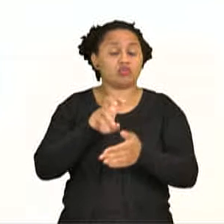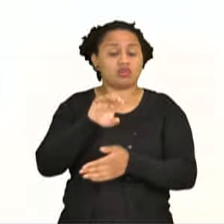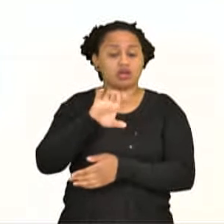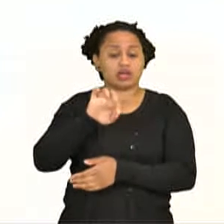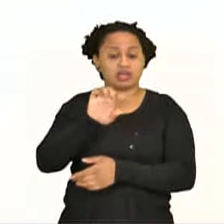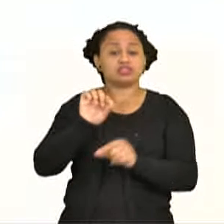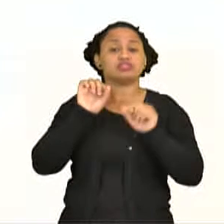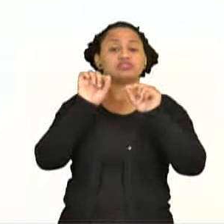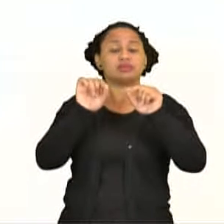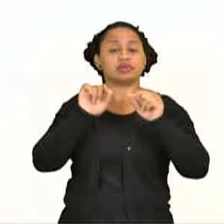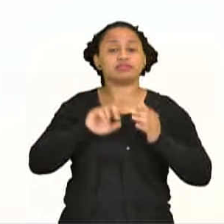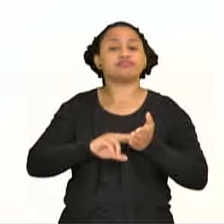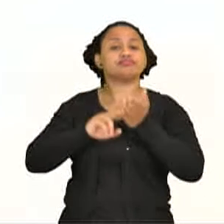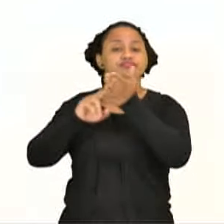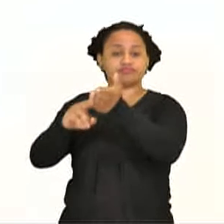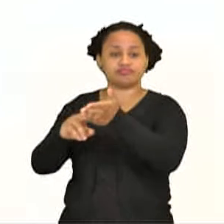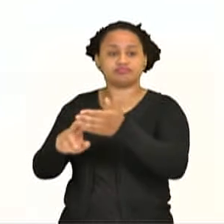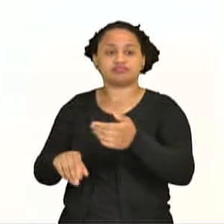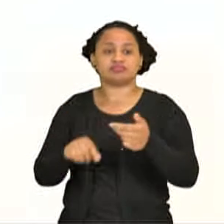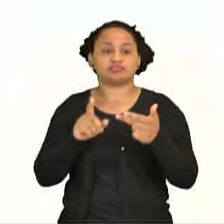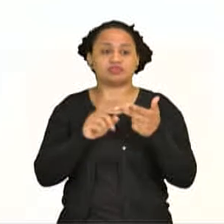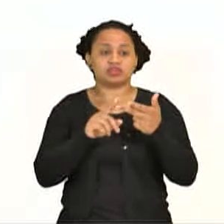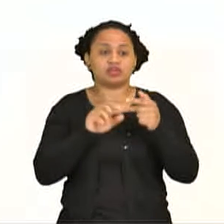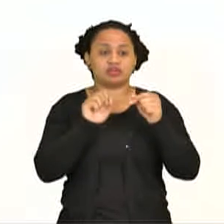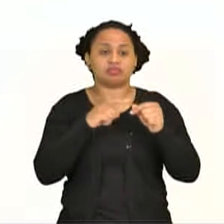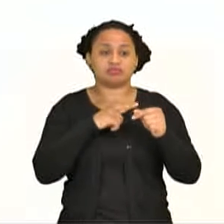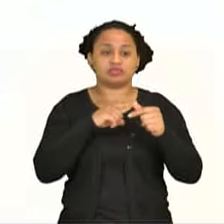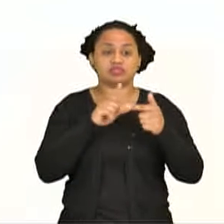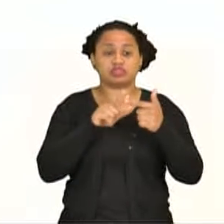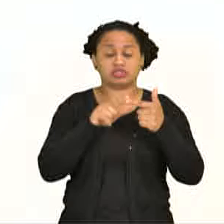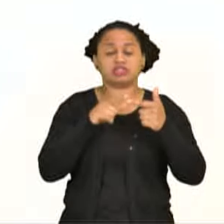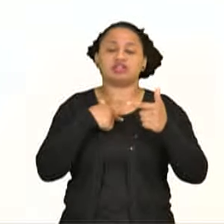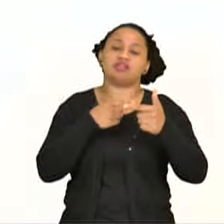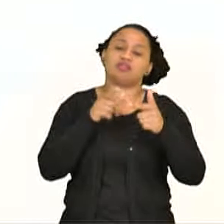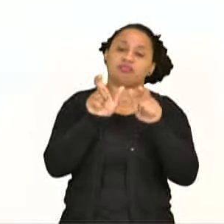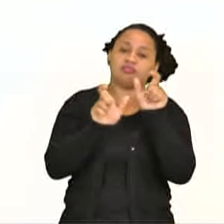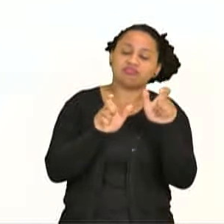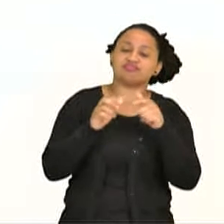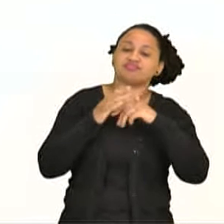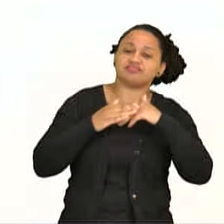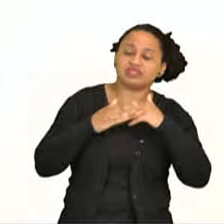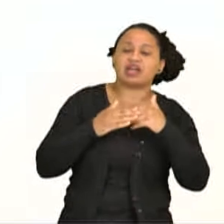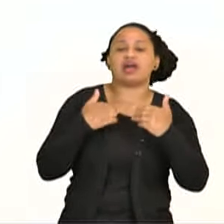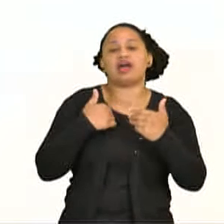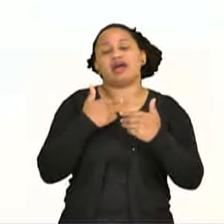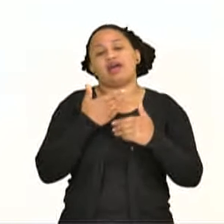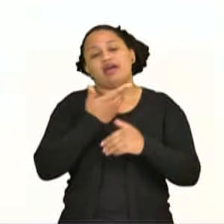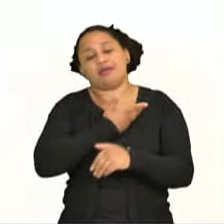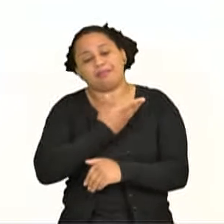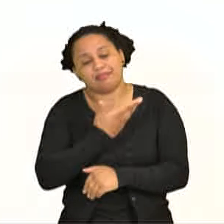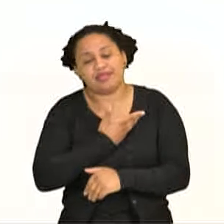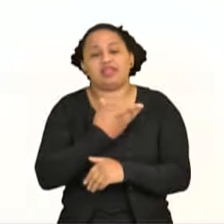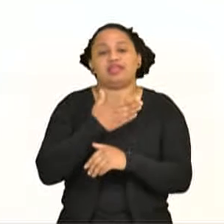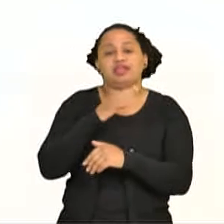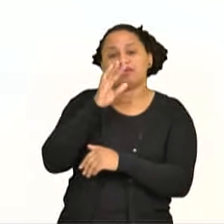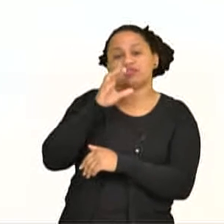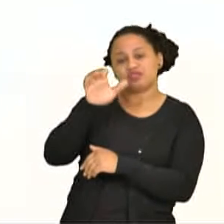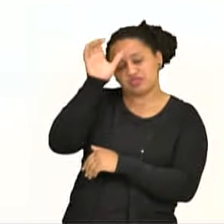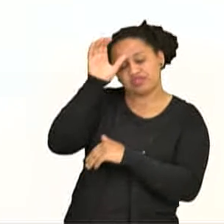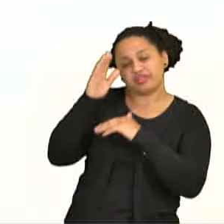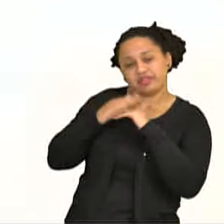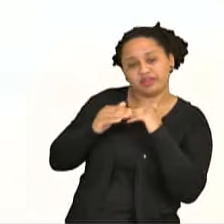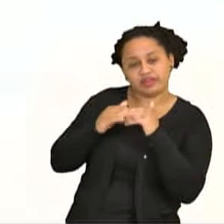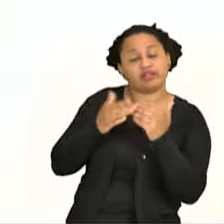vai escrever a carta, né? Pode conter expressões de saudação, caro amigo, tia querida, depende do nível de proximidade.